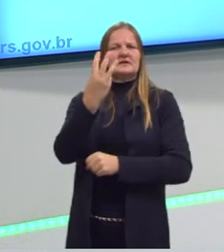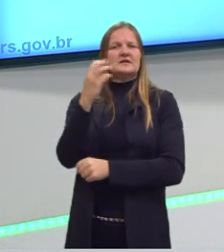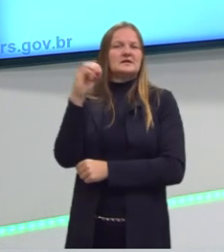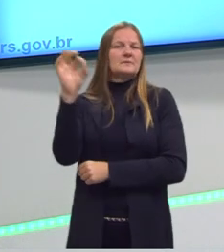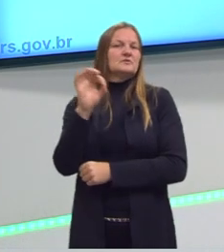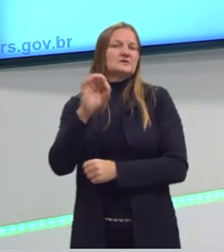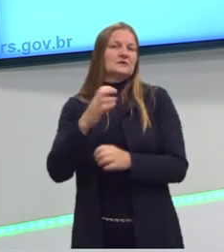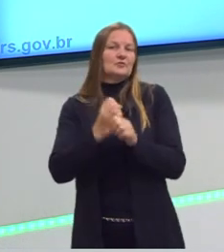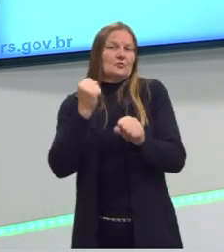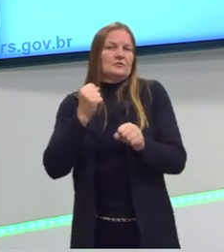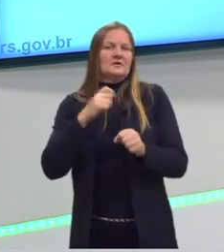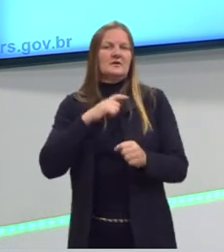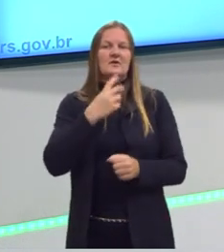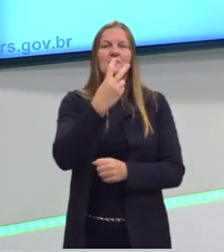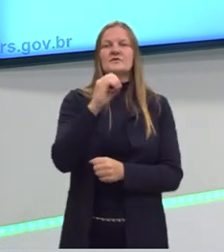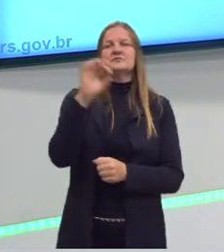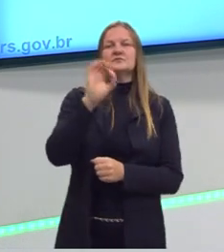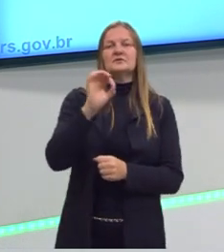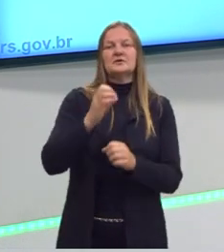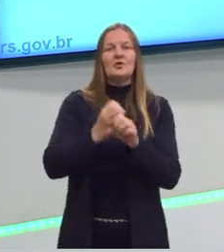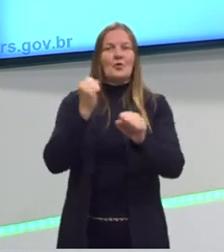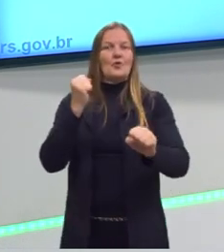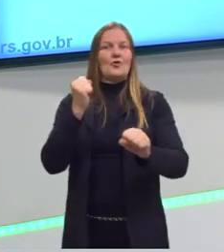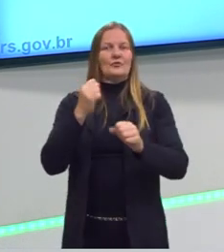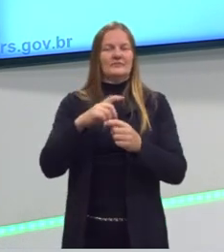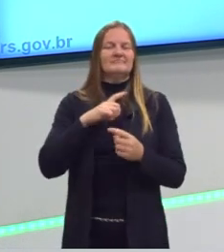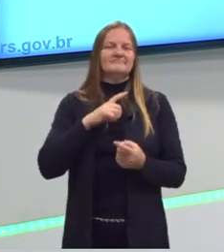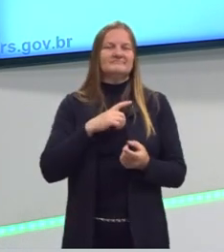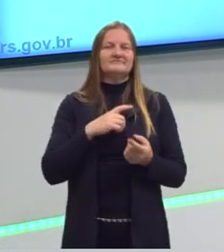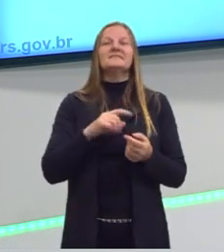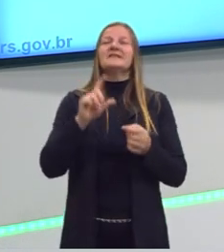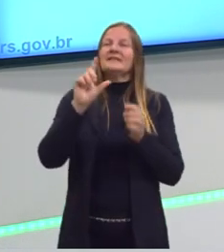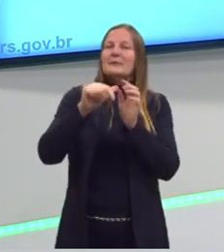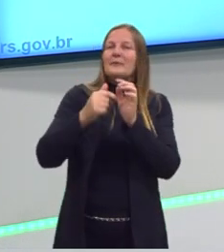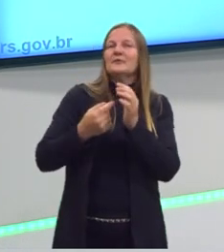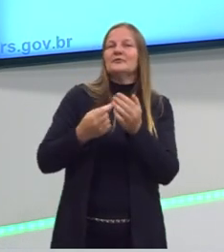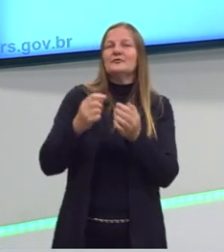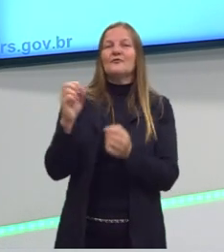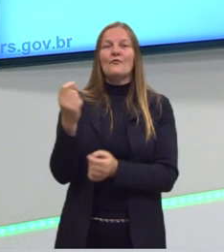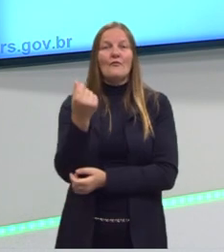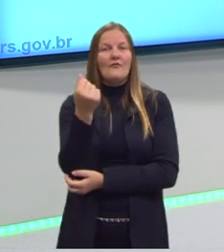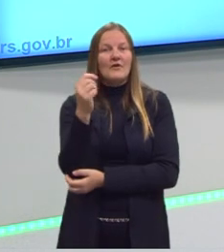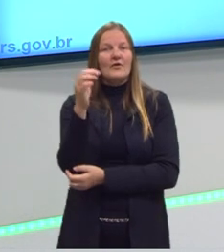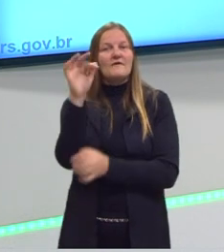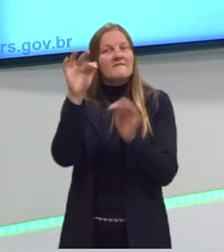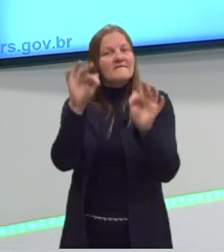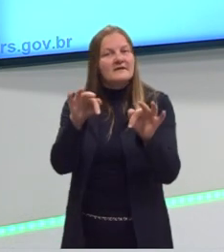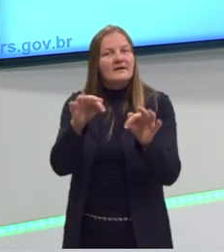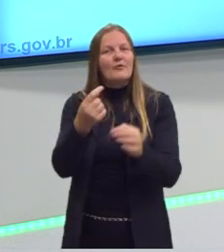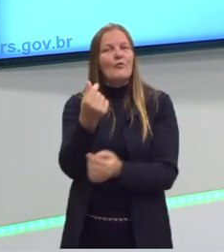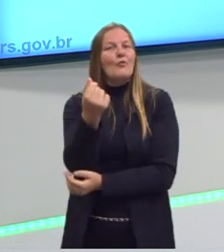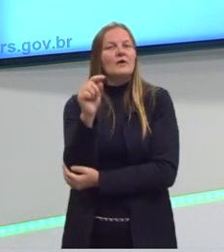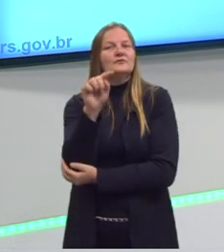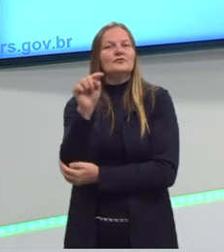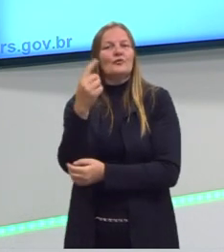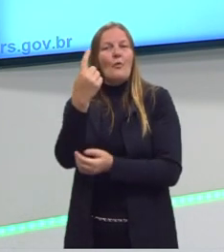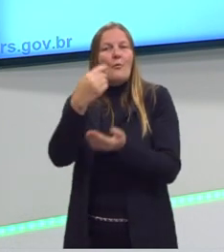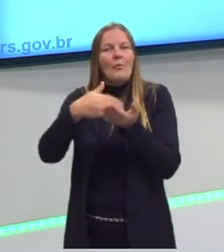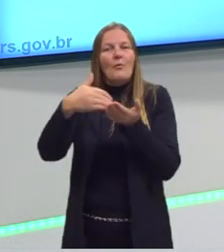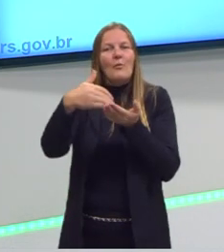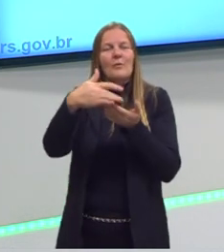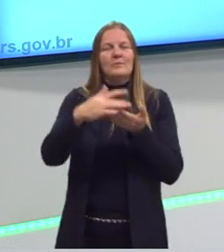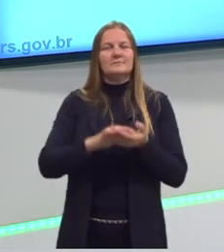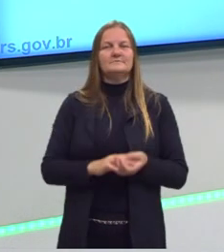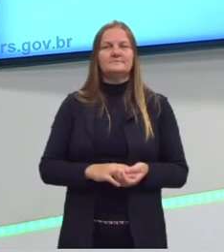eu quero lucrar 20%, e aí sim eu vou obter o preço final do meu produto.